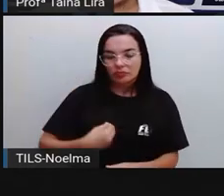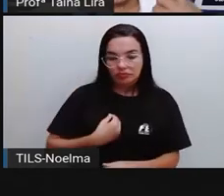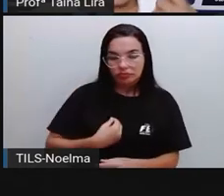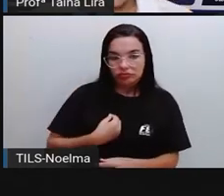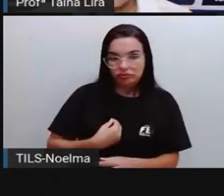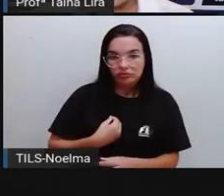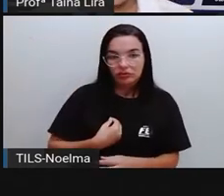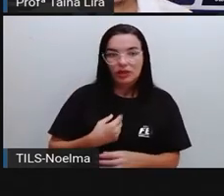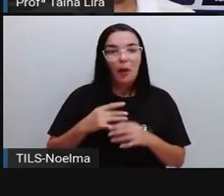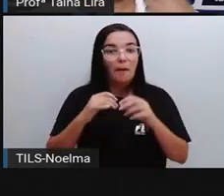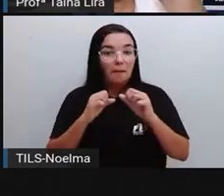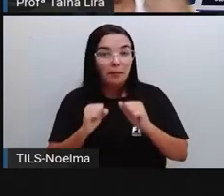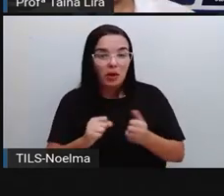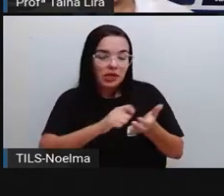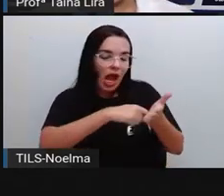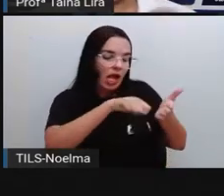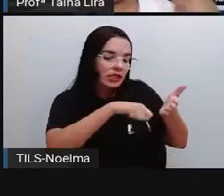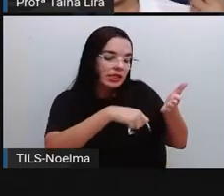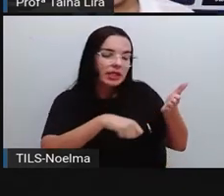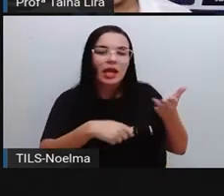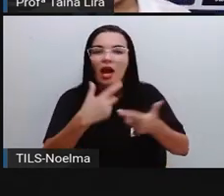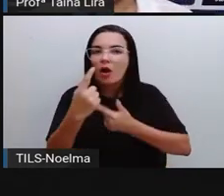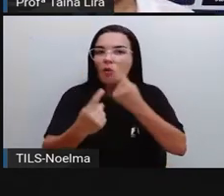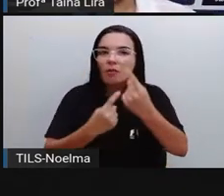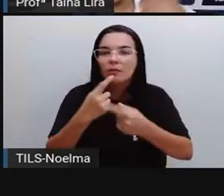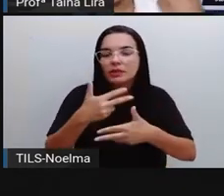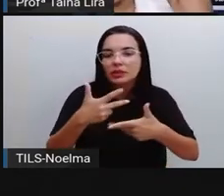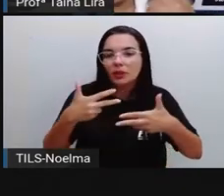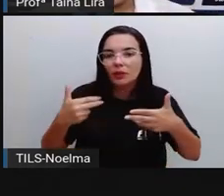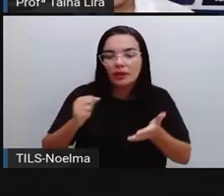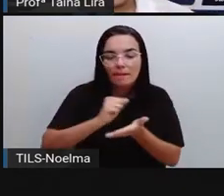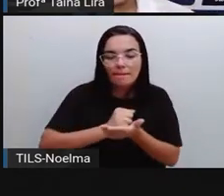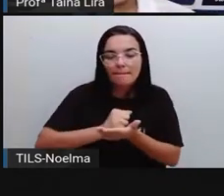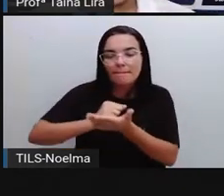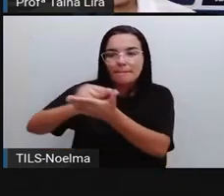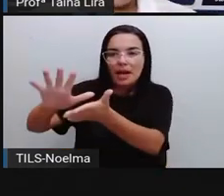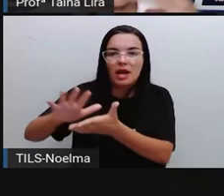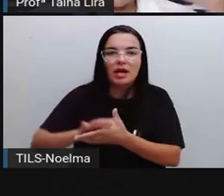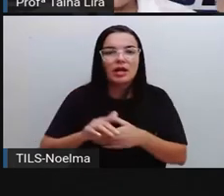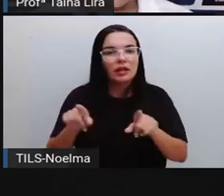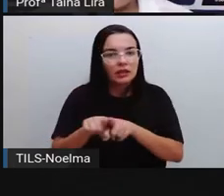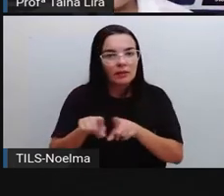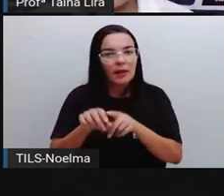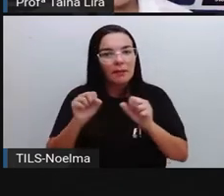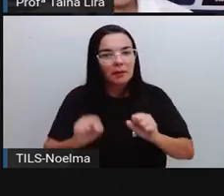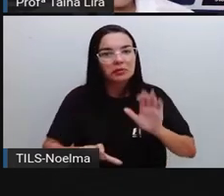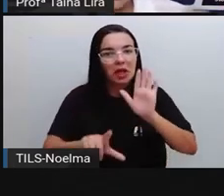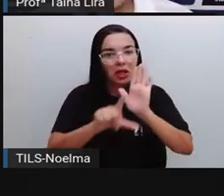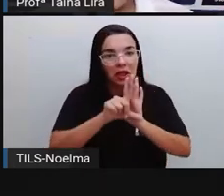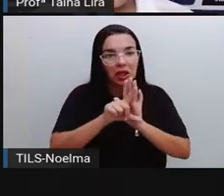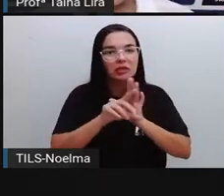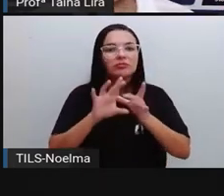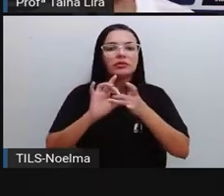ele também pode sancionar leis, cumprir várias situações na ausência do prefeito,